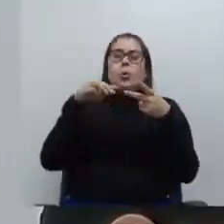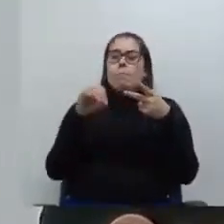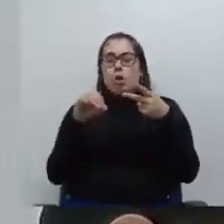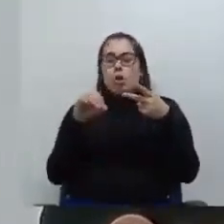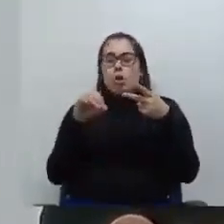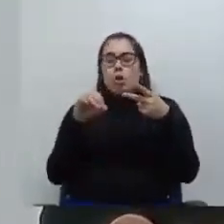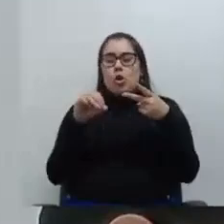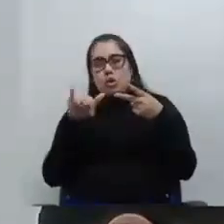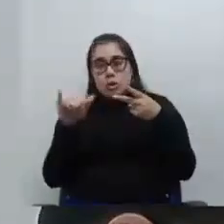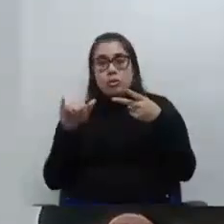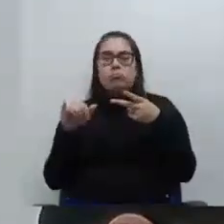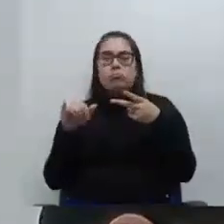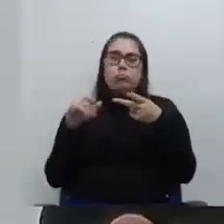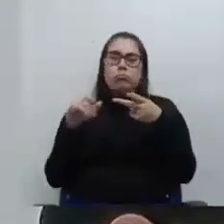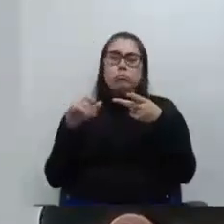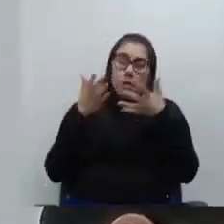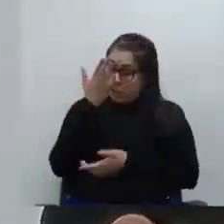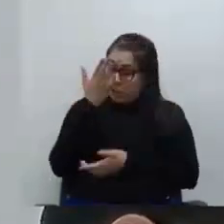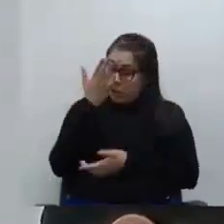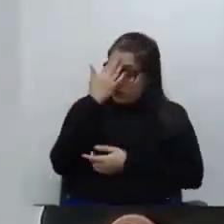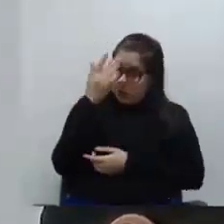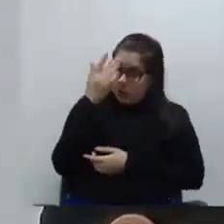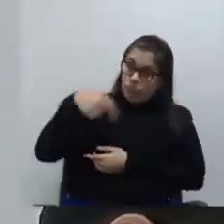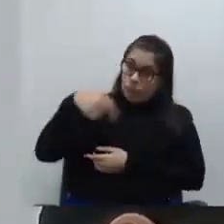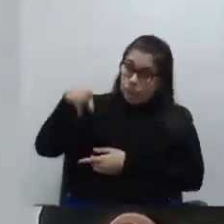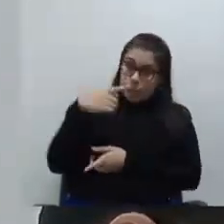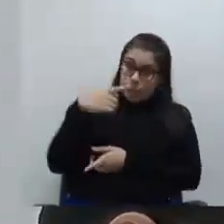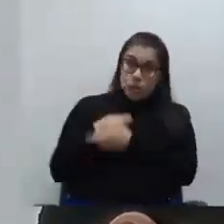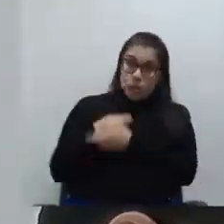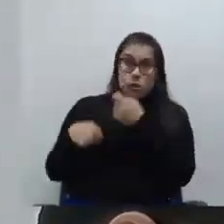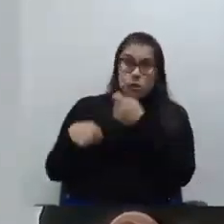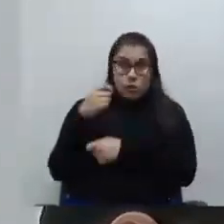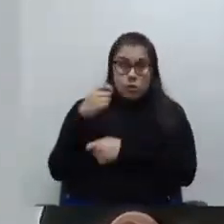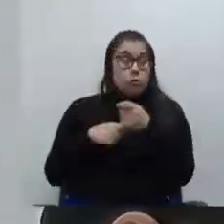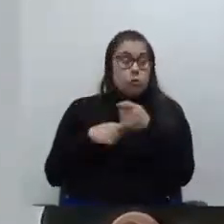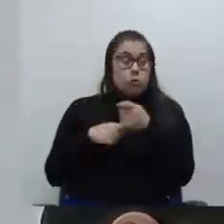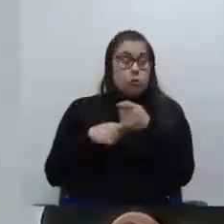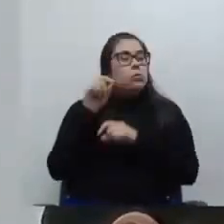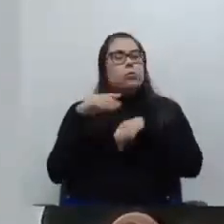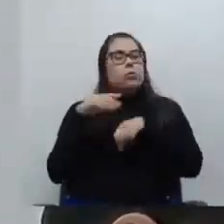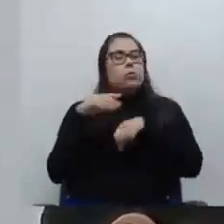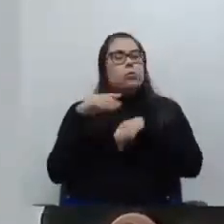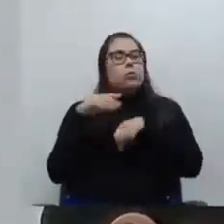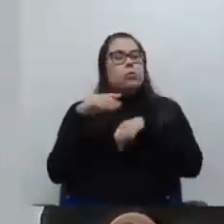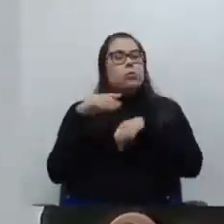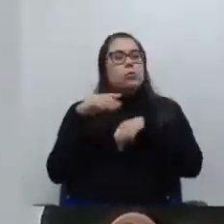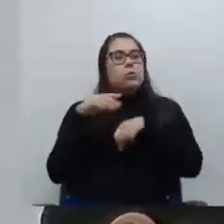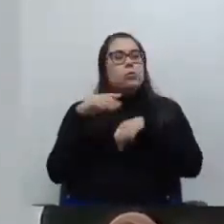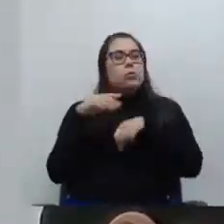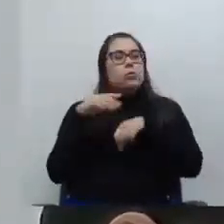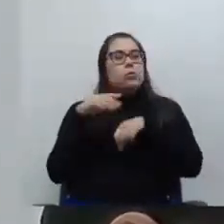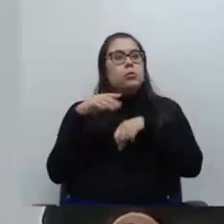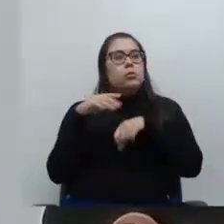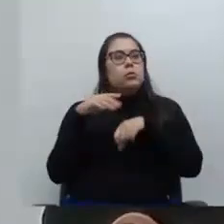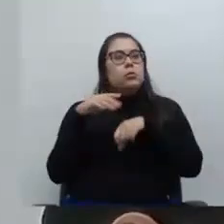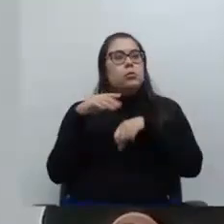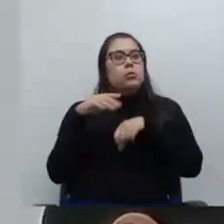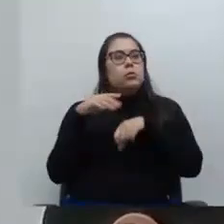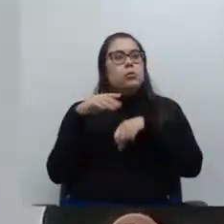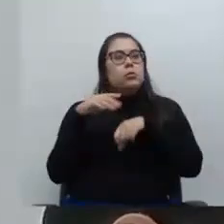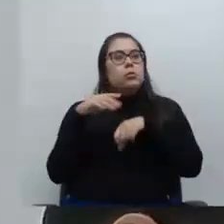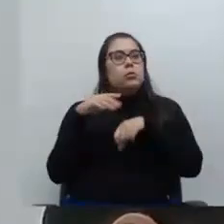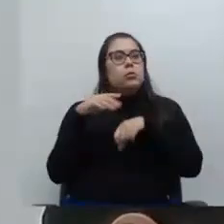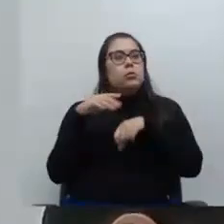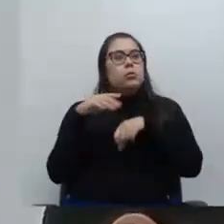é só para provocar a gestão, se puder indicar já para a carreira de fato em que peta essa negociação. Meu temor é que a gente